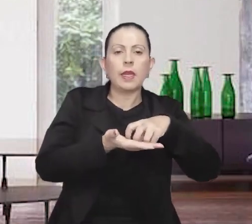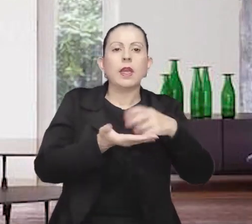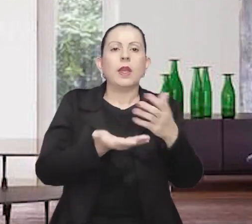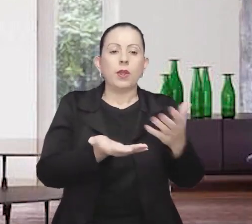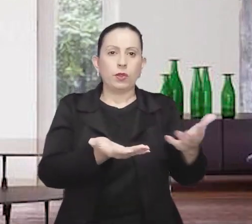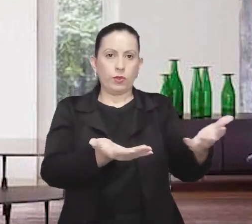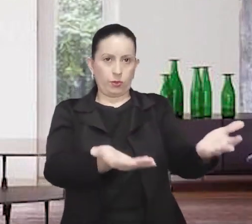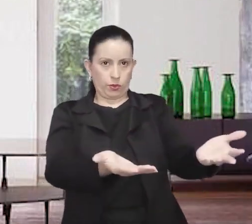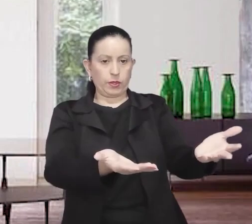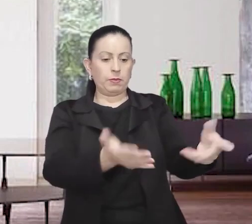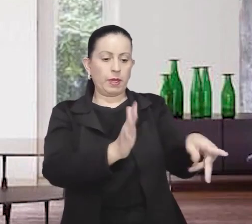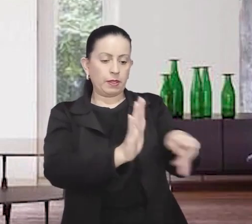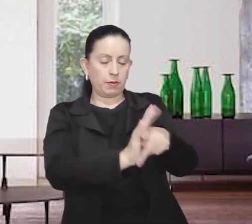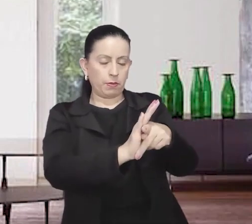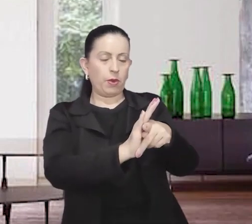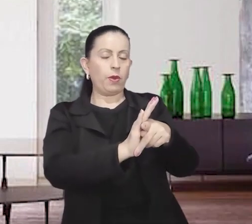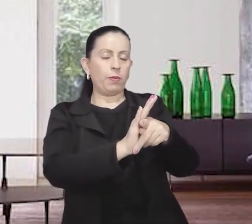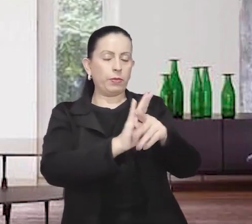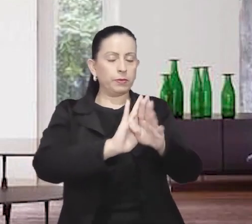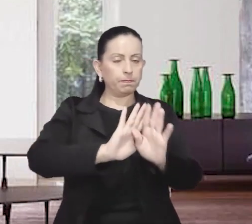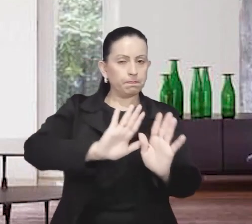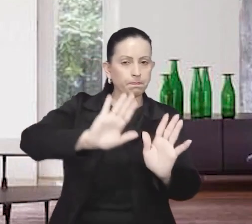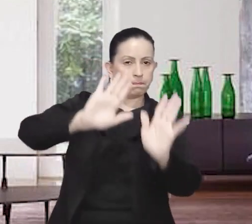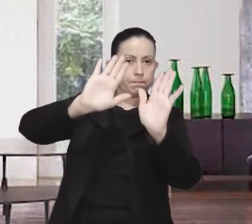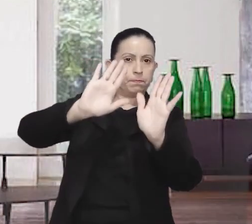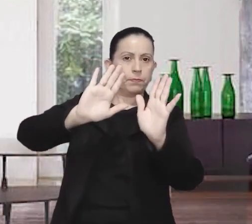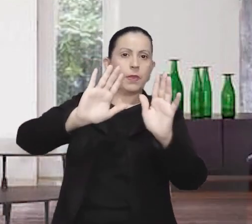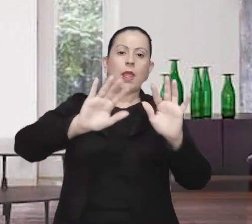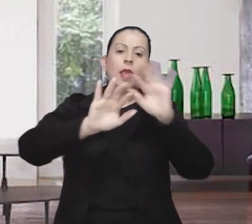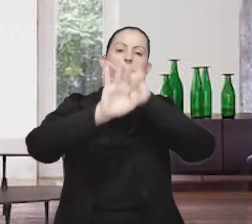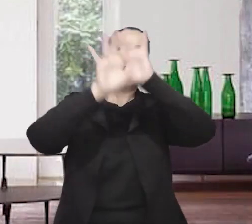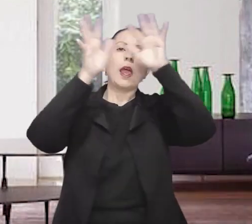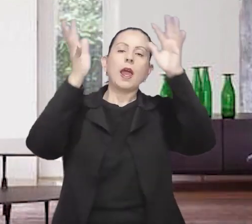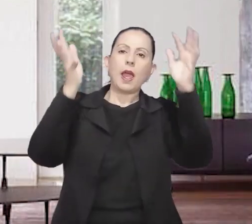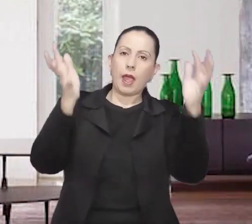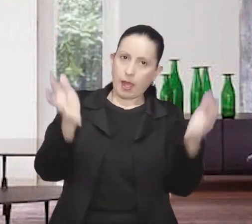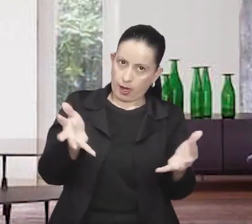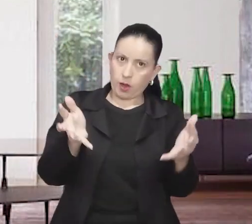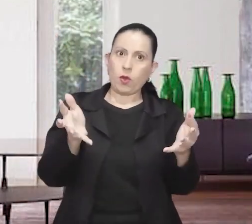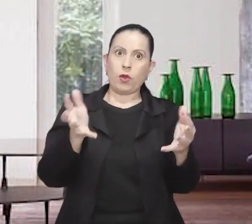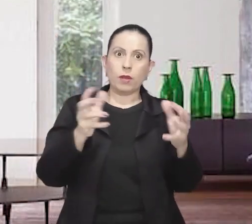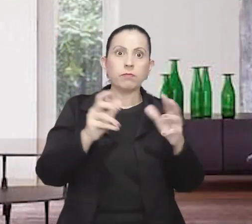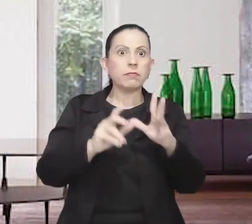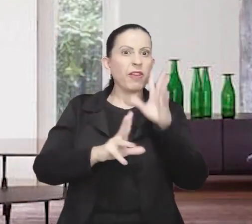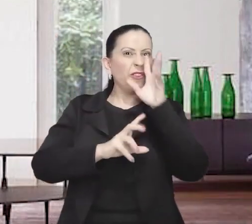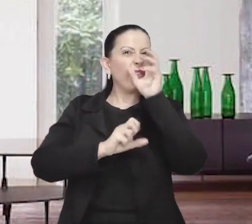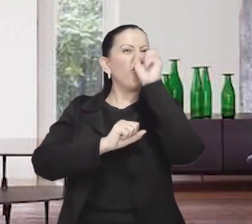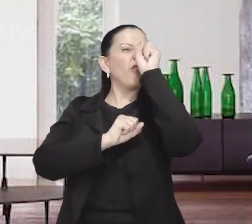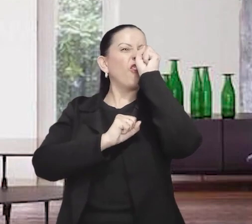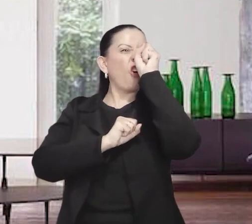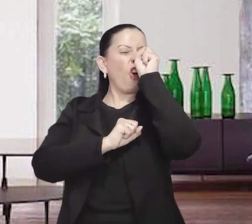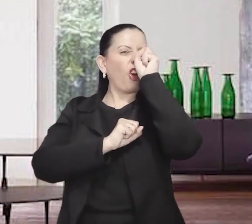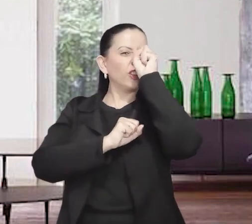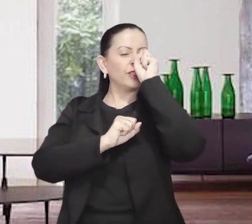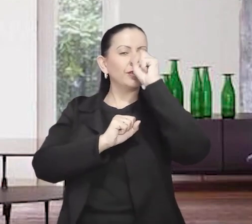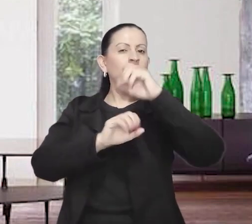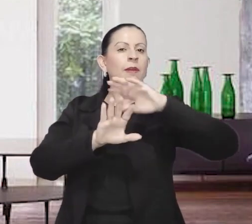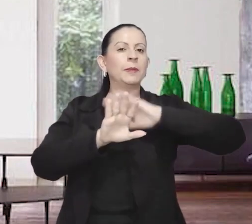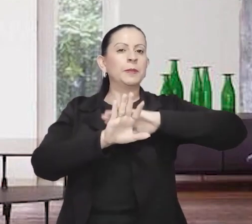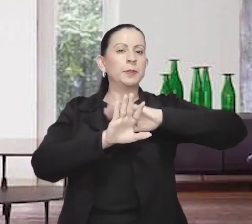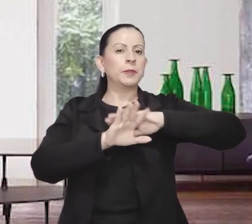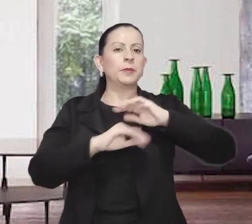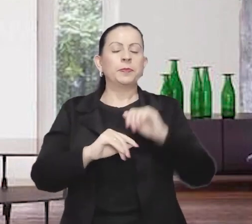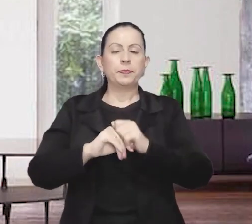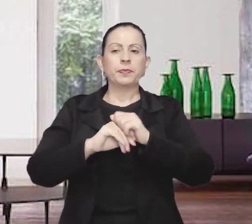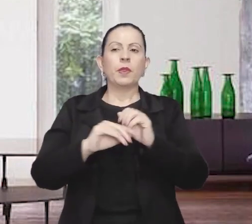veículo fica mais intensa na parte traseira. Com um pequeno movimento com as mãos para cima, o